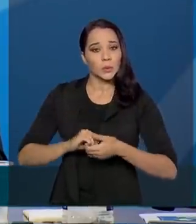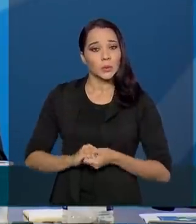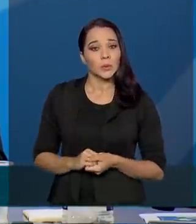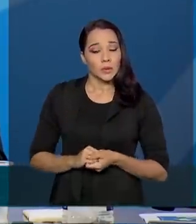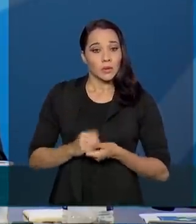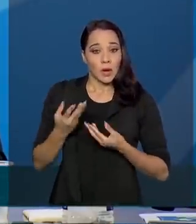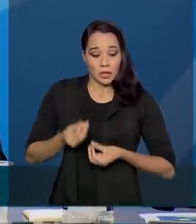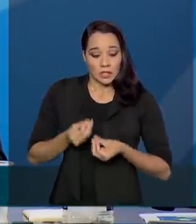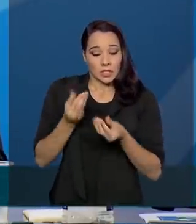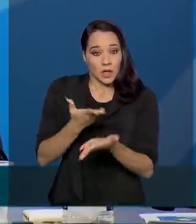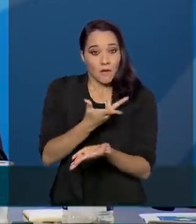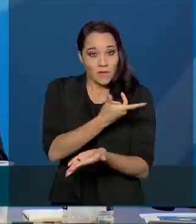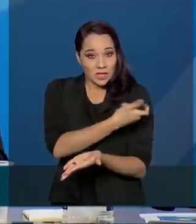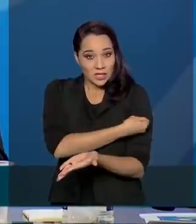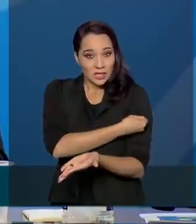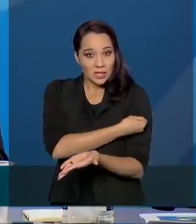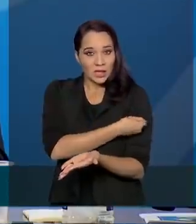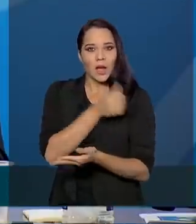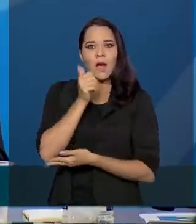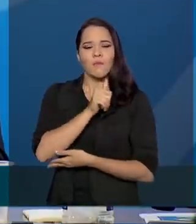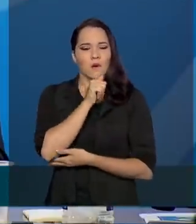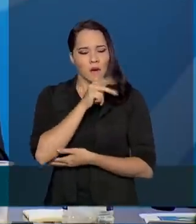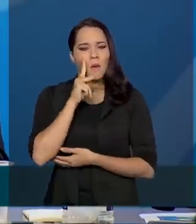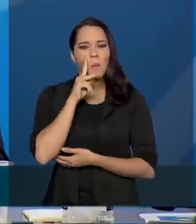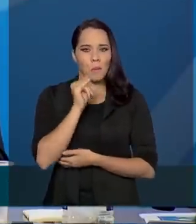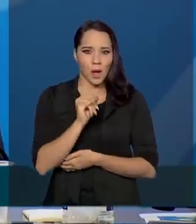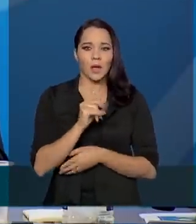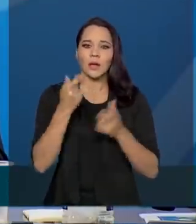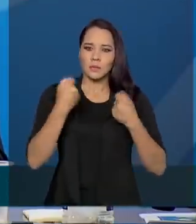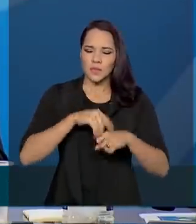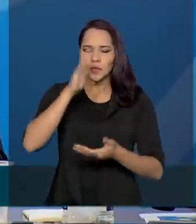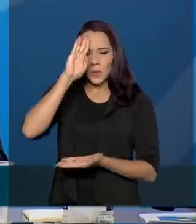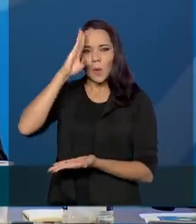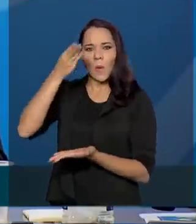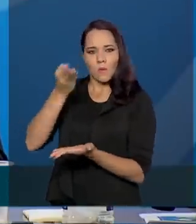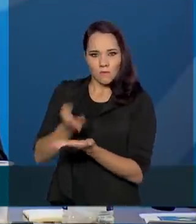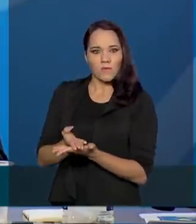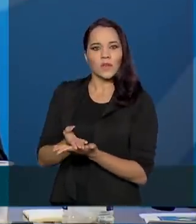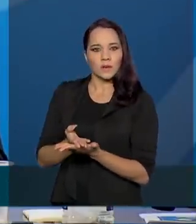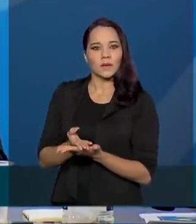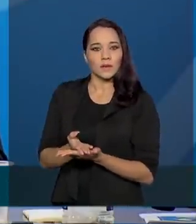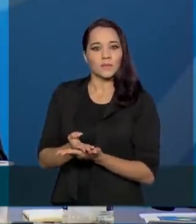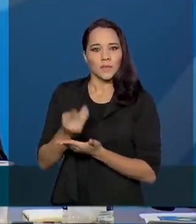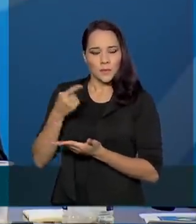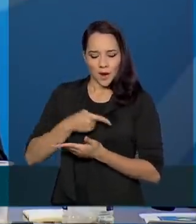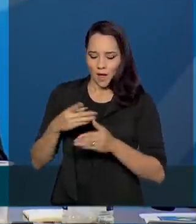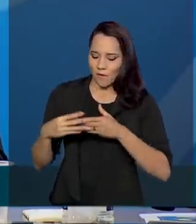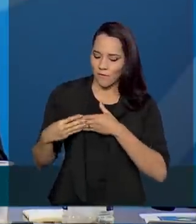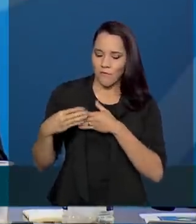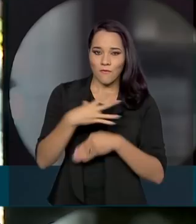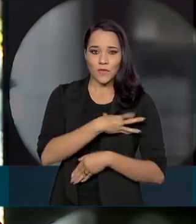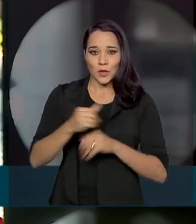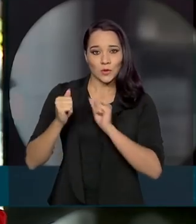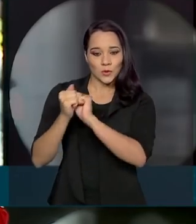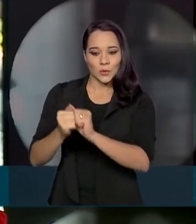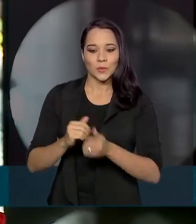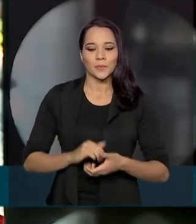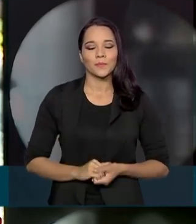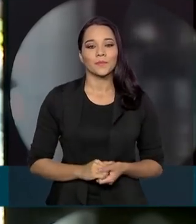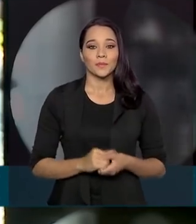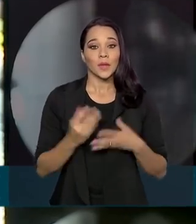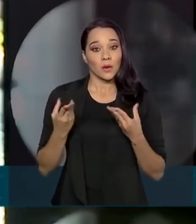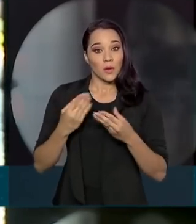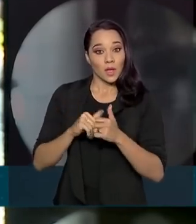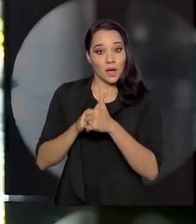oferecemos uma vacina, a mãe e o pai têm que ter confiança para levar o seu filho para tomar a vacina. Como a